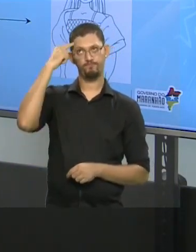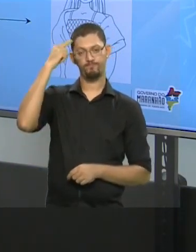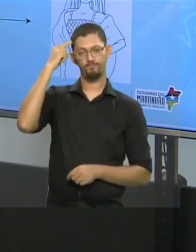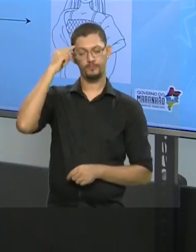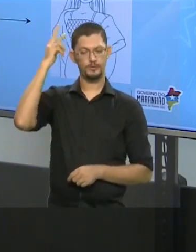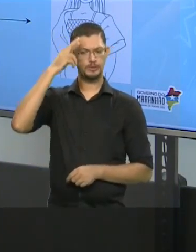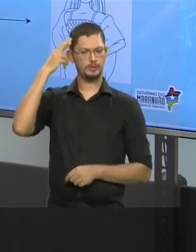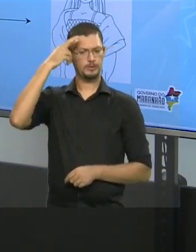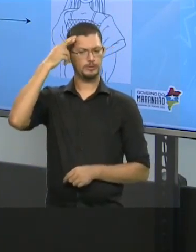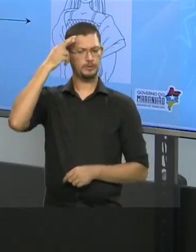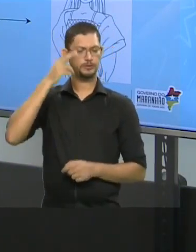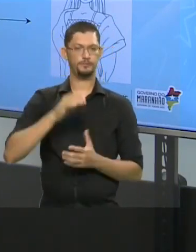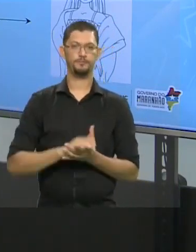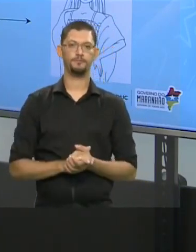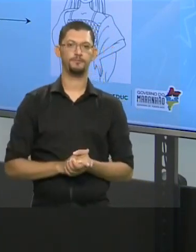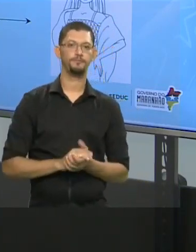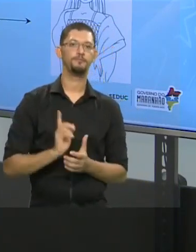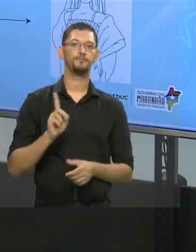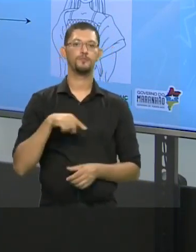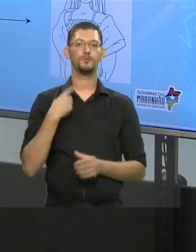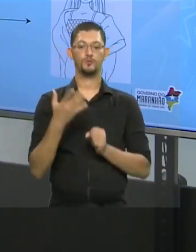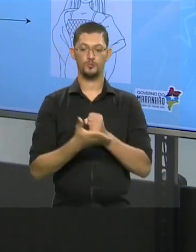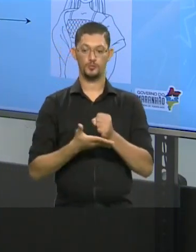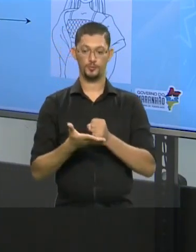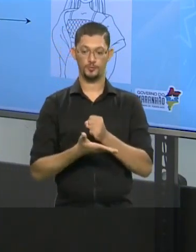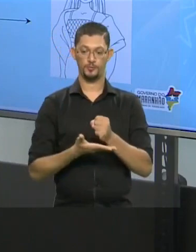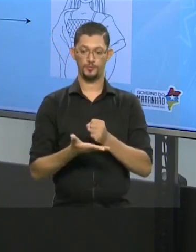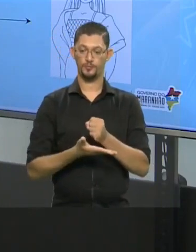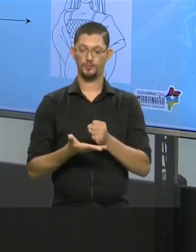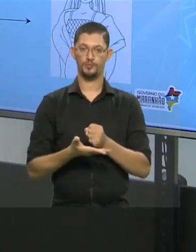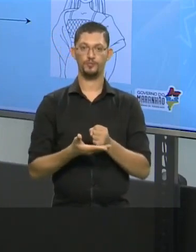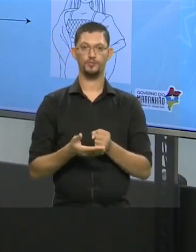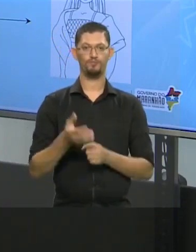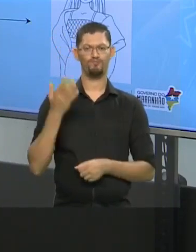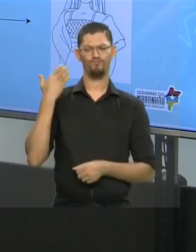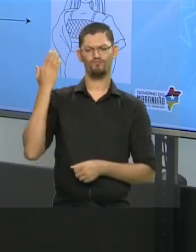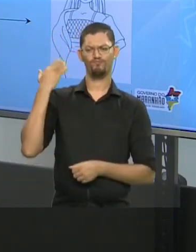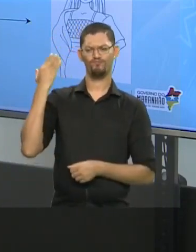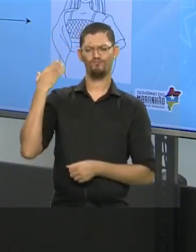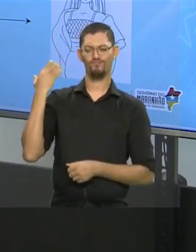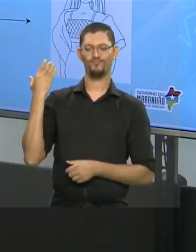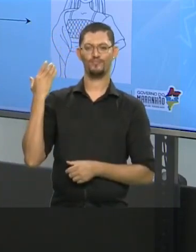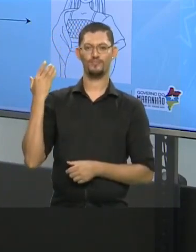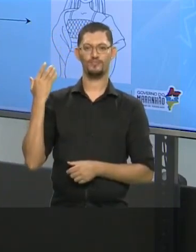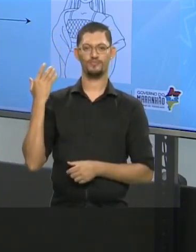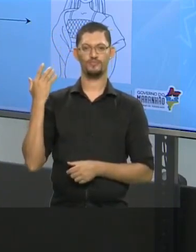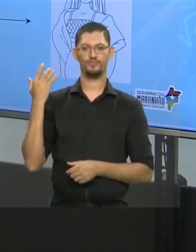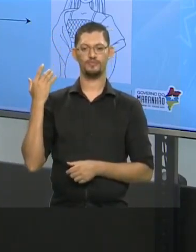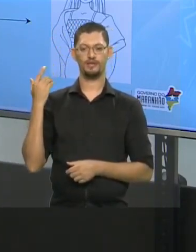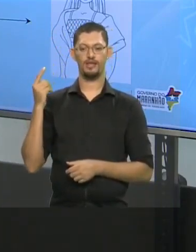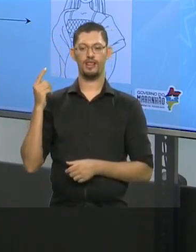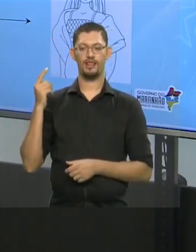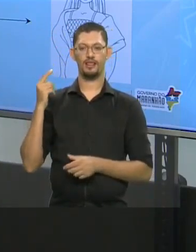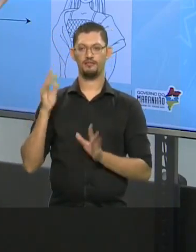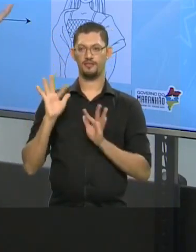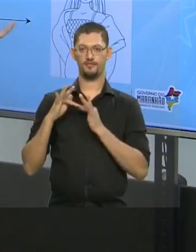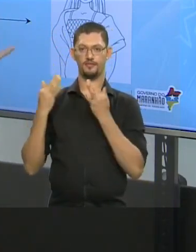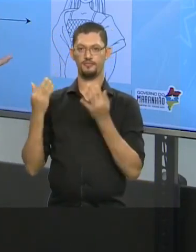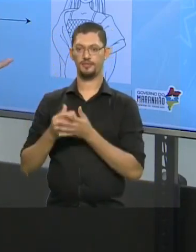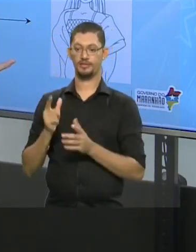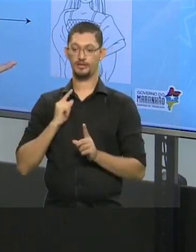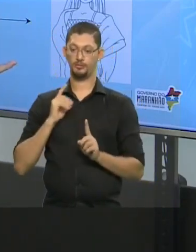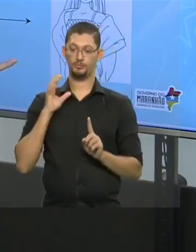e refletir que a nossa basezinha, o lá de onde eu vim, ele tem uma influência